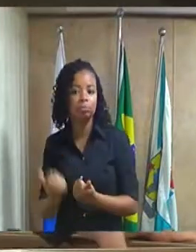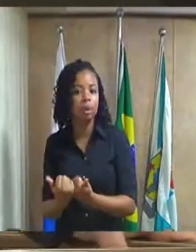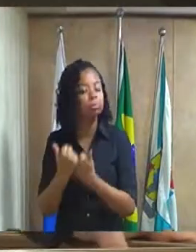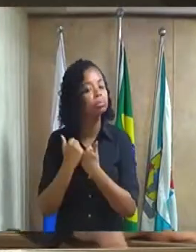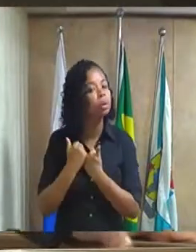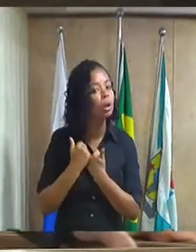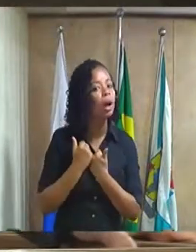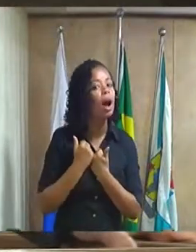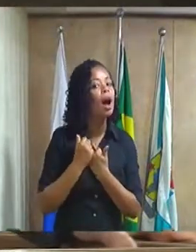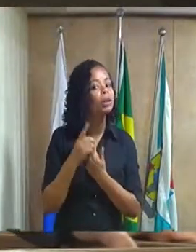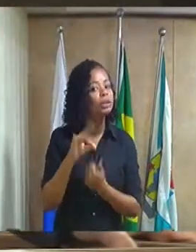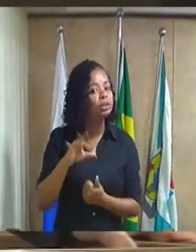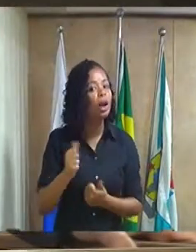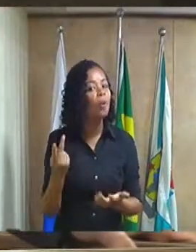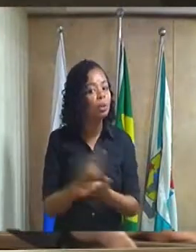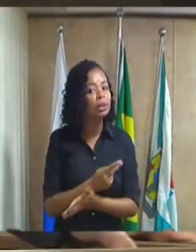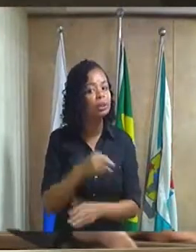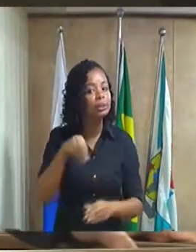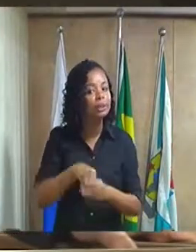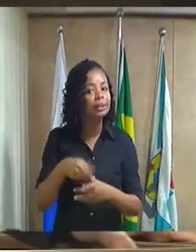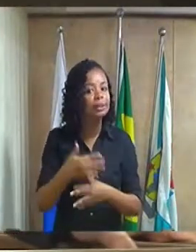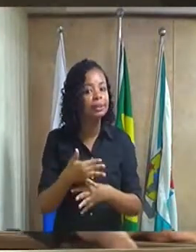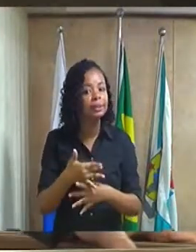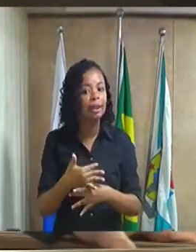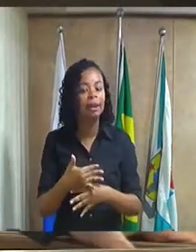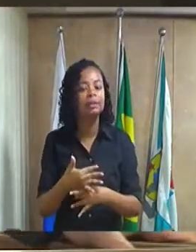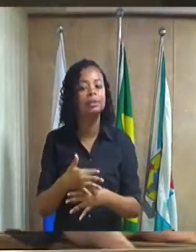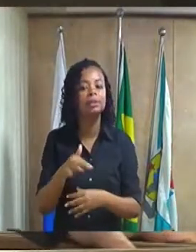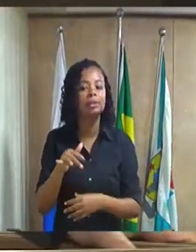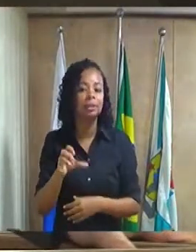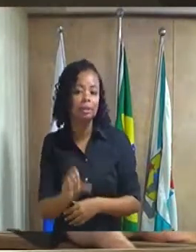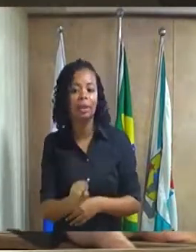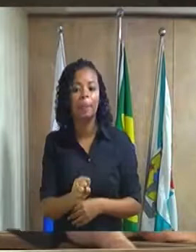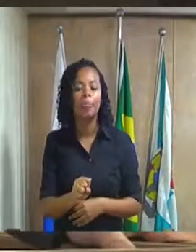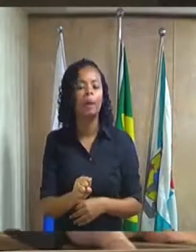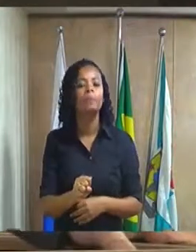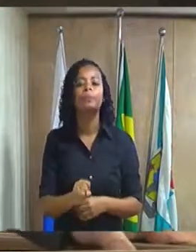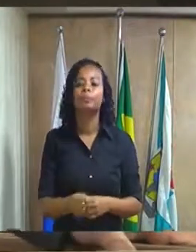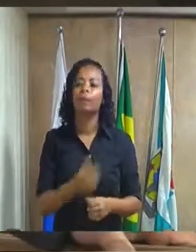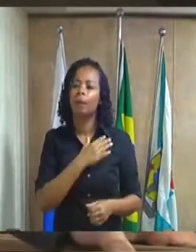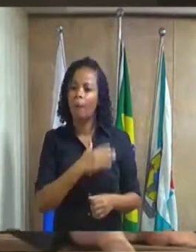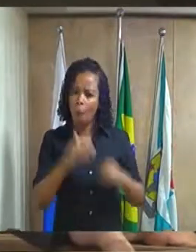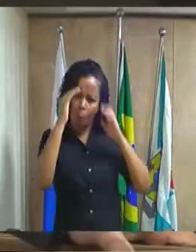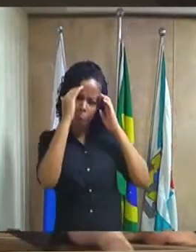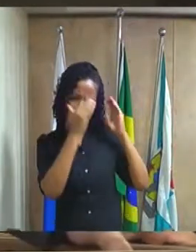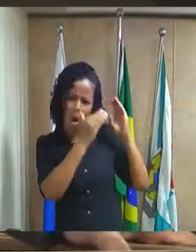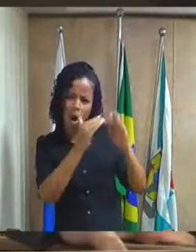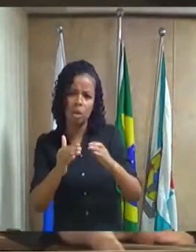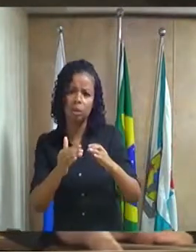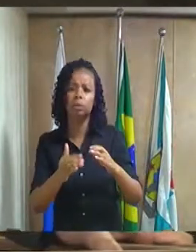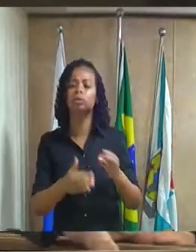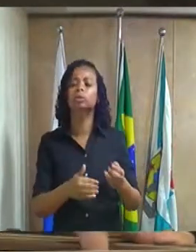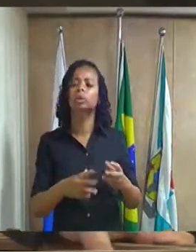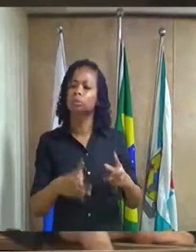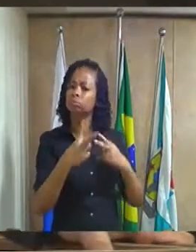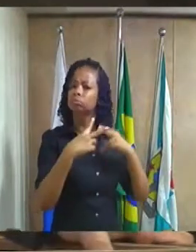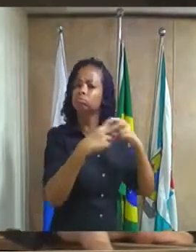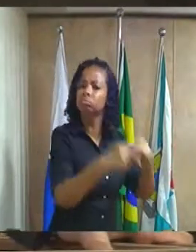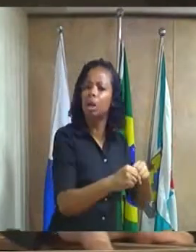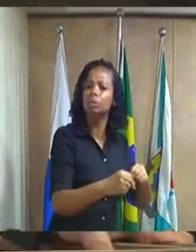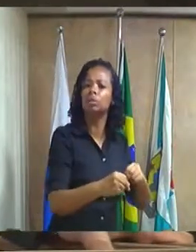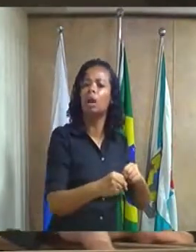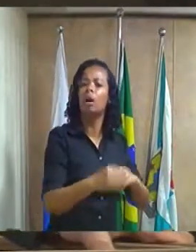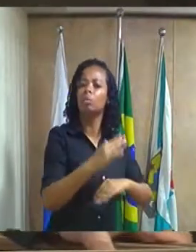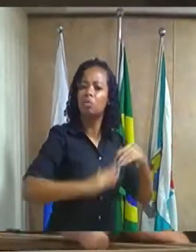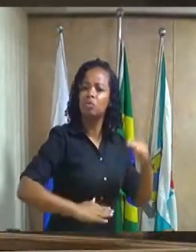essa data acontecer dentro do nosso município honrando e dando mérito aos profissionais que tem ajudado os nossos